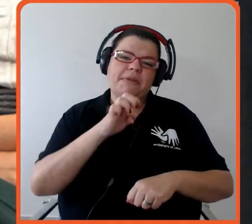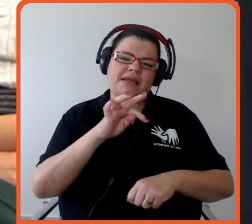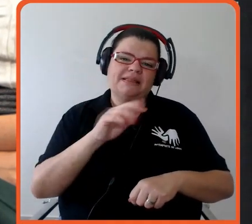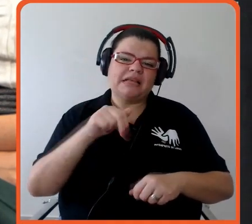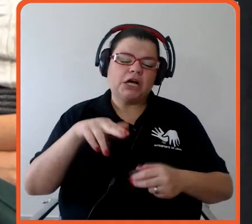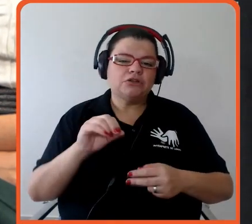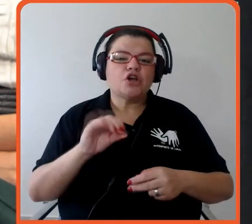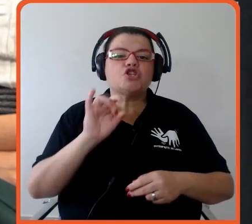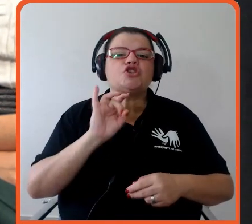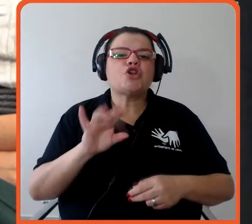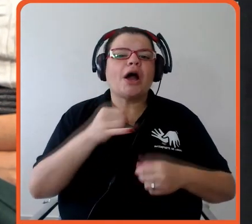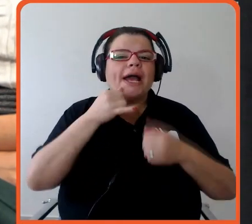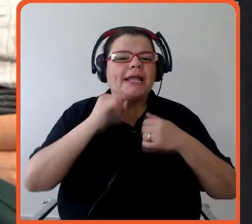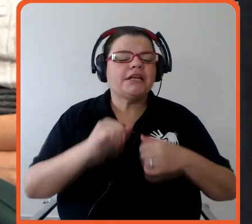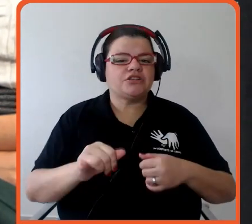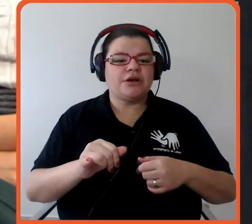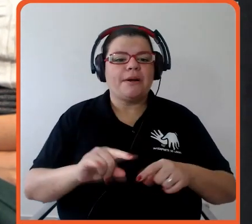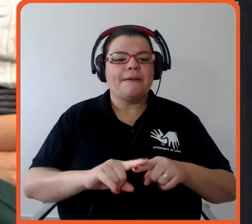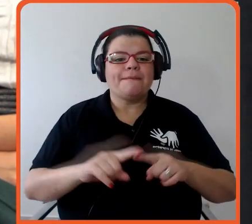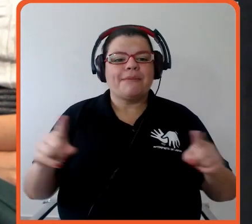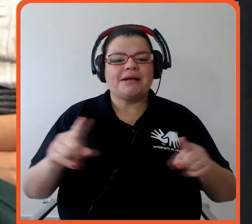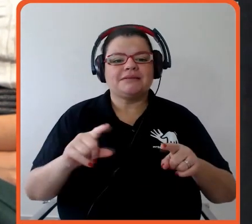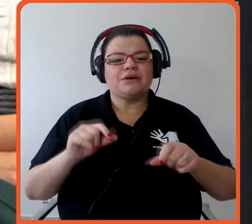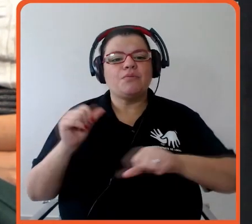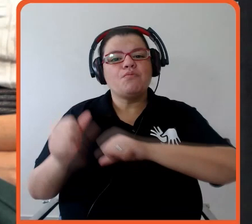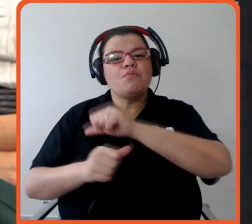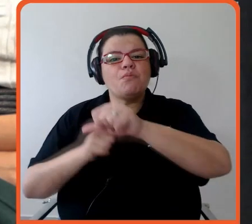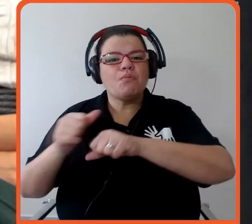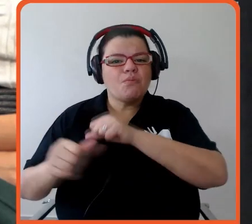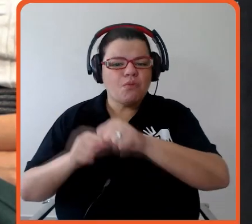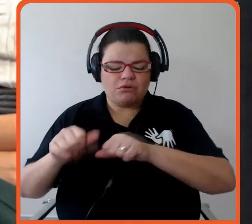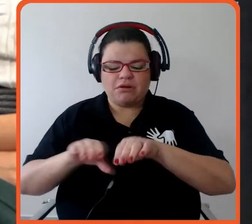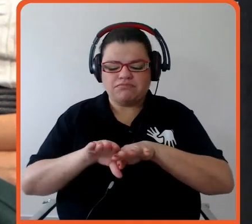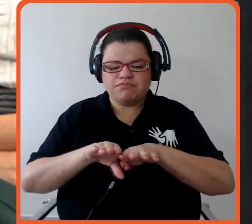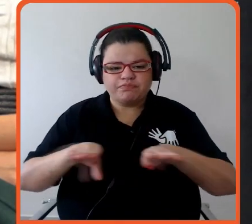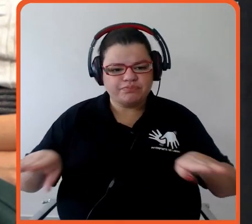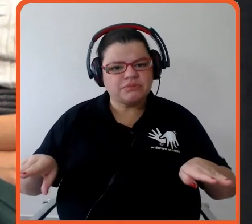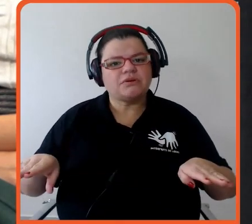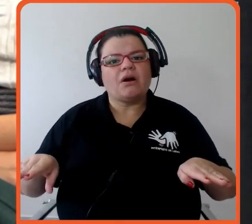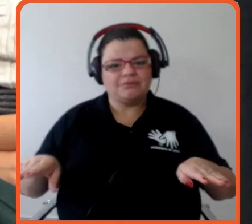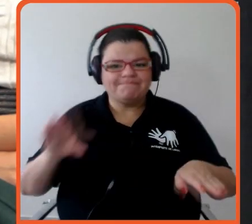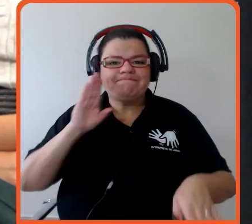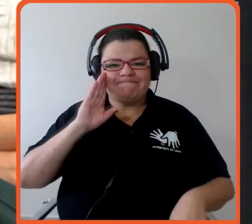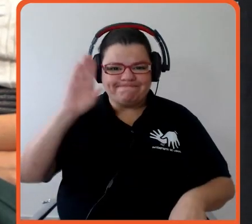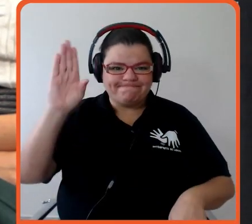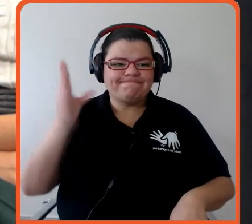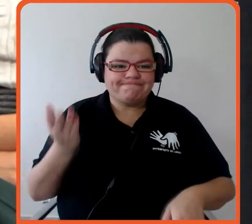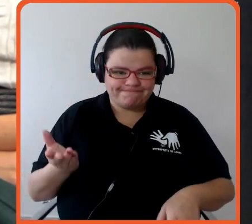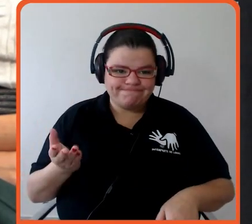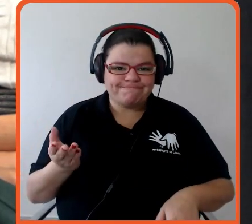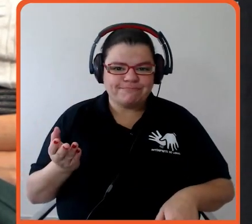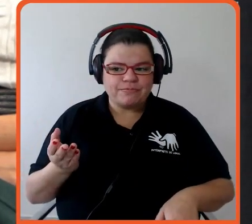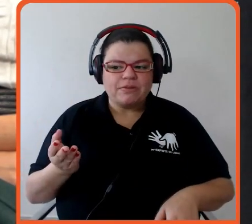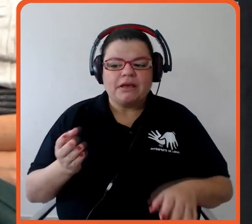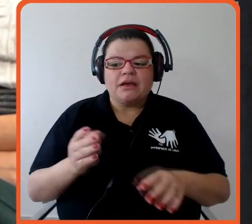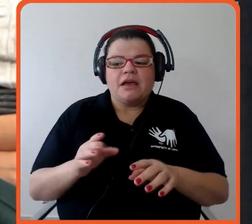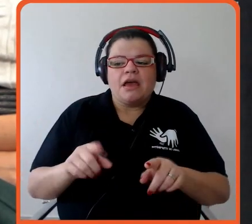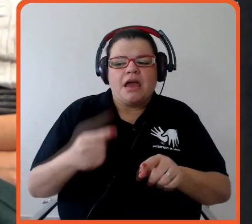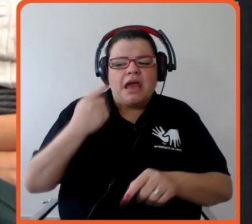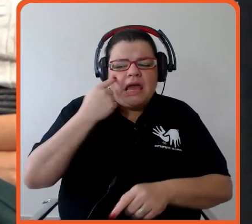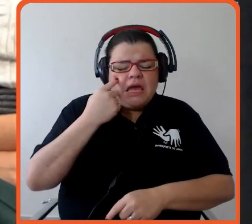alteração do solo e agropecuária, né, principalmente. E, então, eu